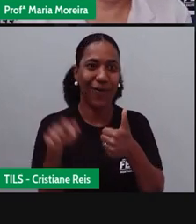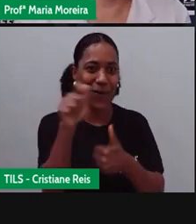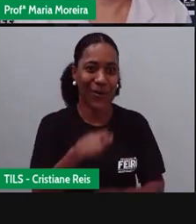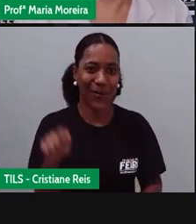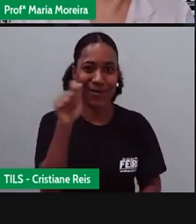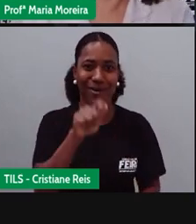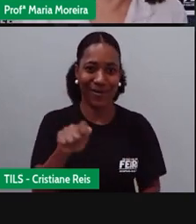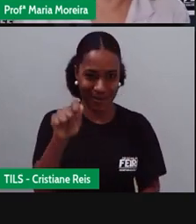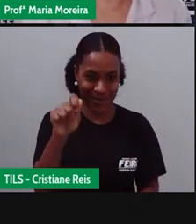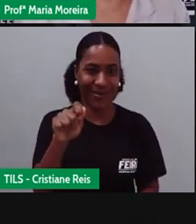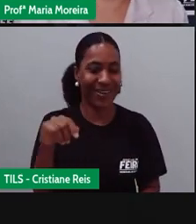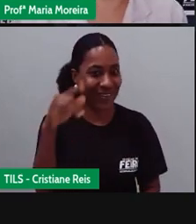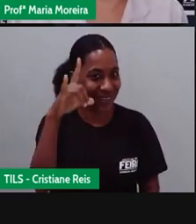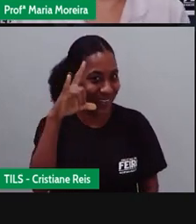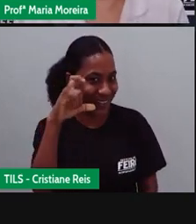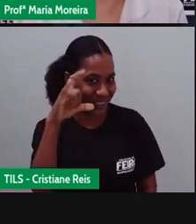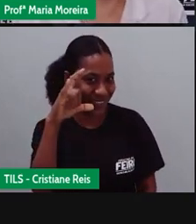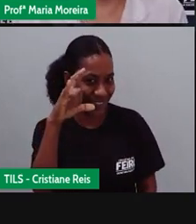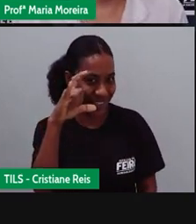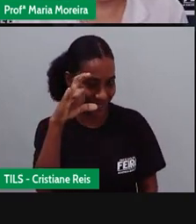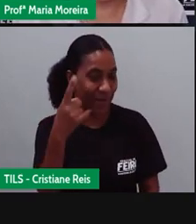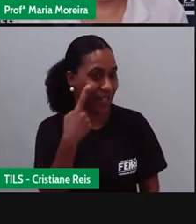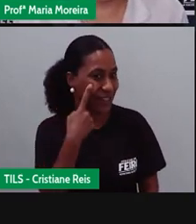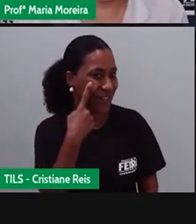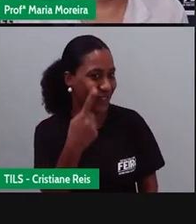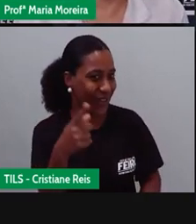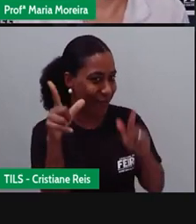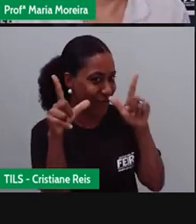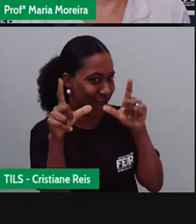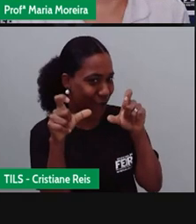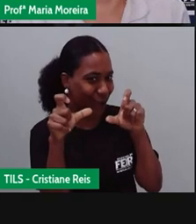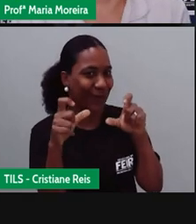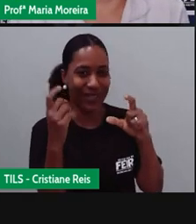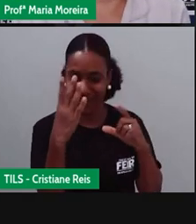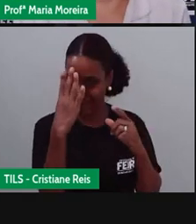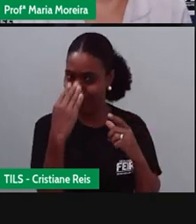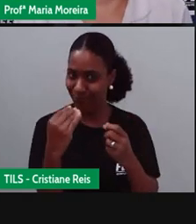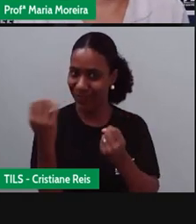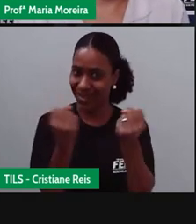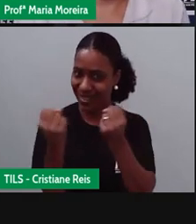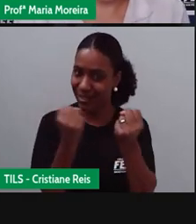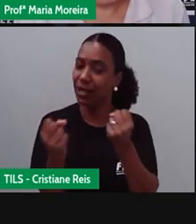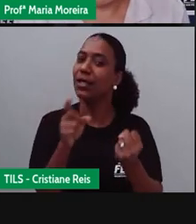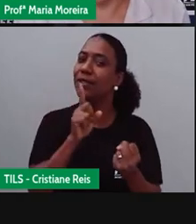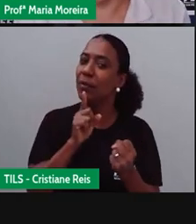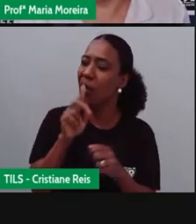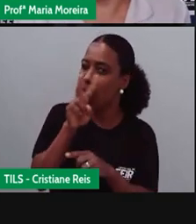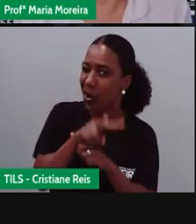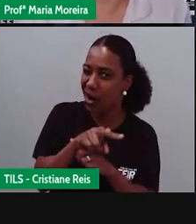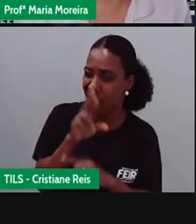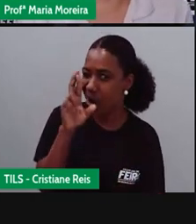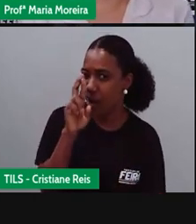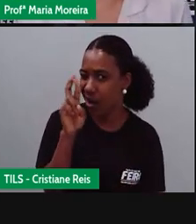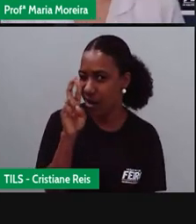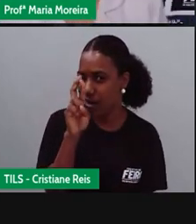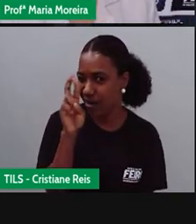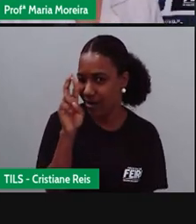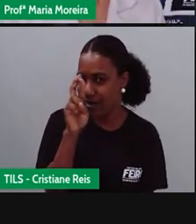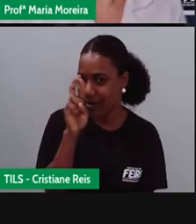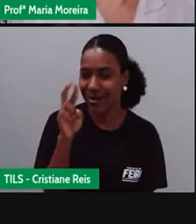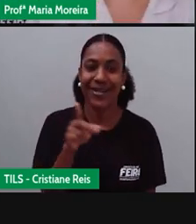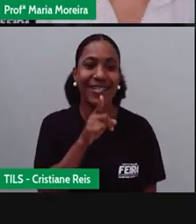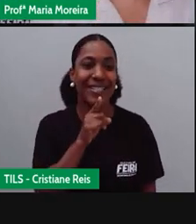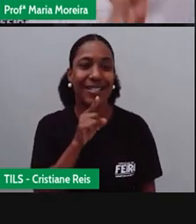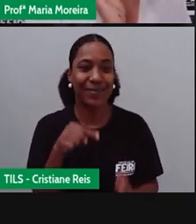Instagram, pra gente conseguir ver a produção de vocês. Cris também vai dar dando uma olhada lá pra ver, né? Ela tá chegando hoje.